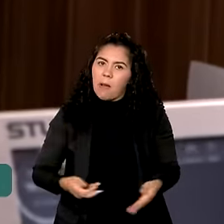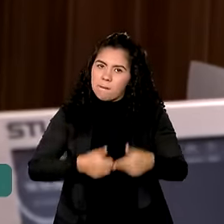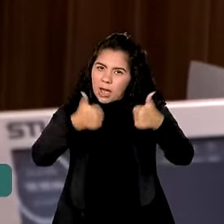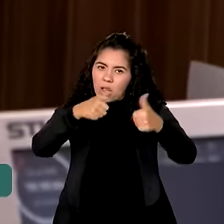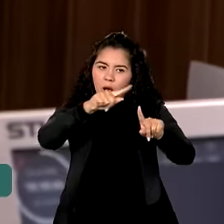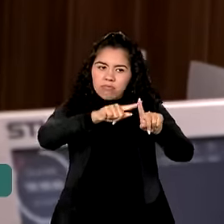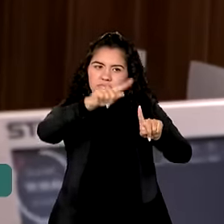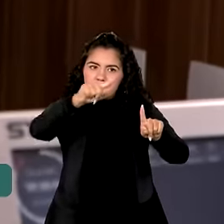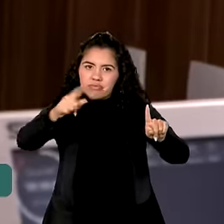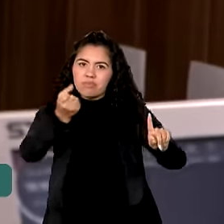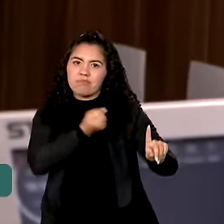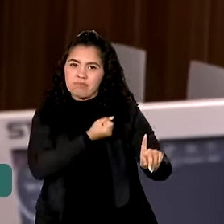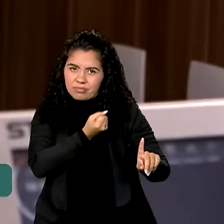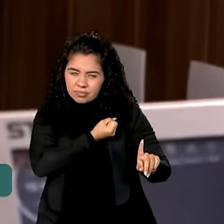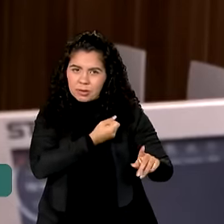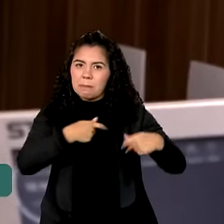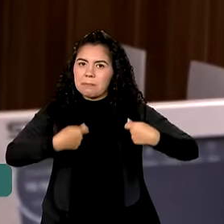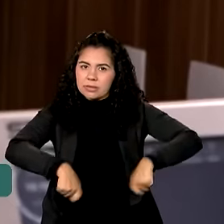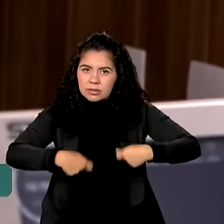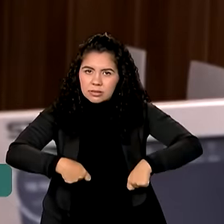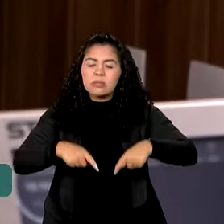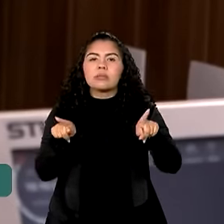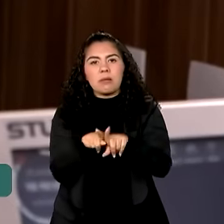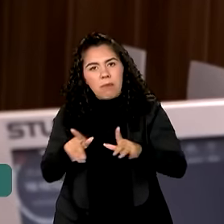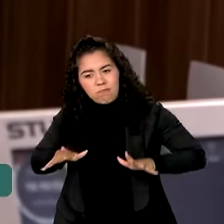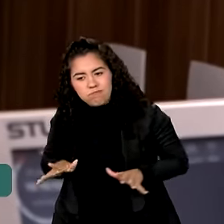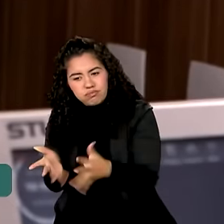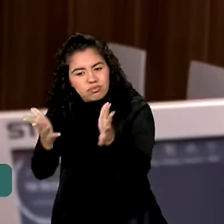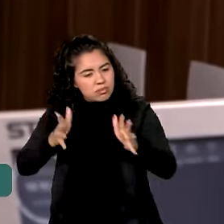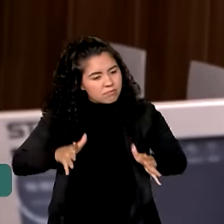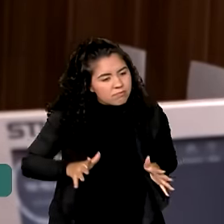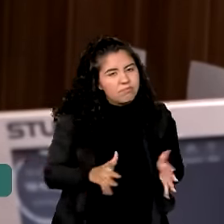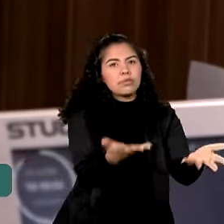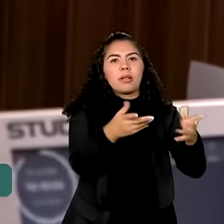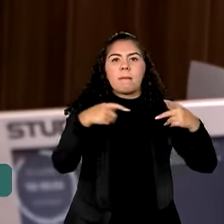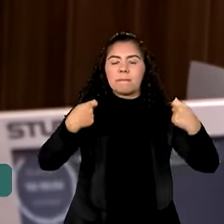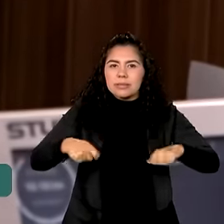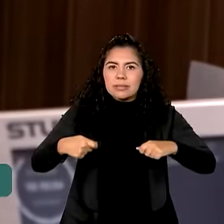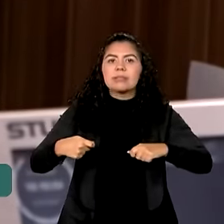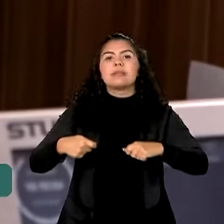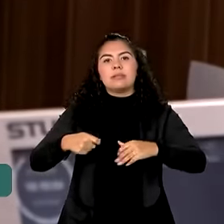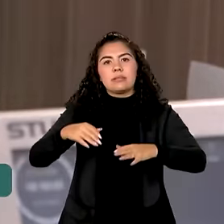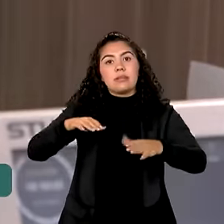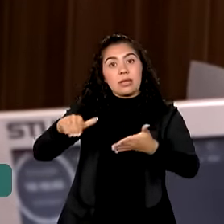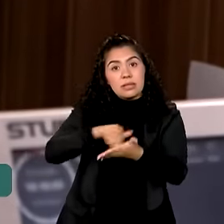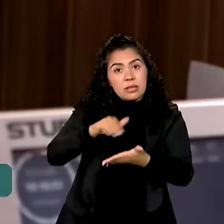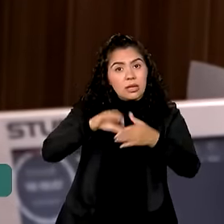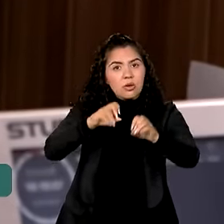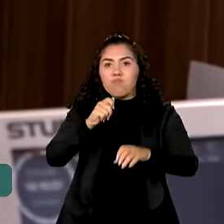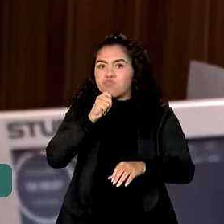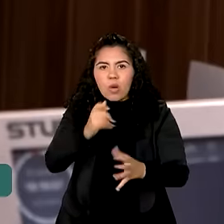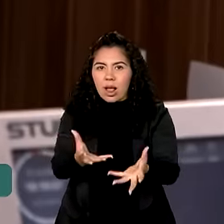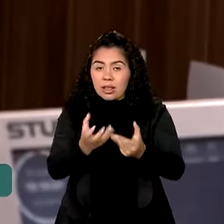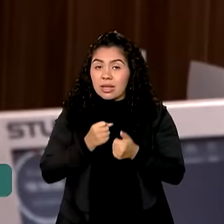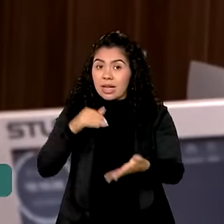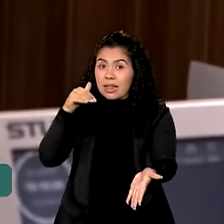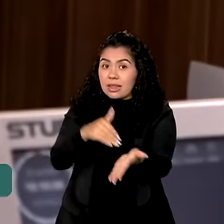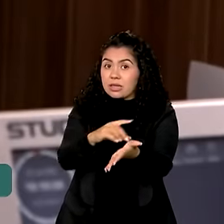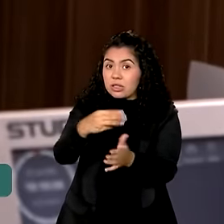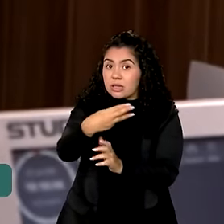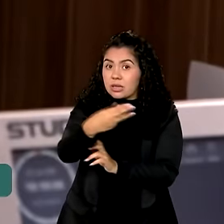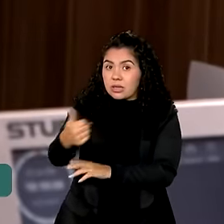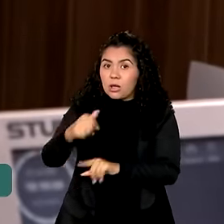índice ainda. Precisamos engajar mais, trazer as redes que ainda não aderiram. Dia 31 termina,